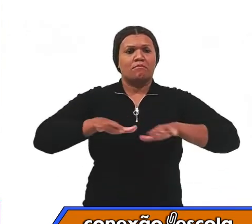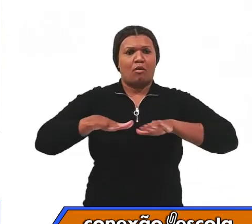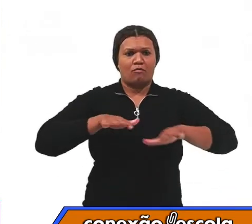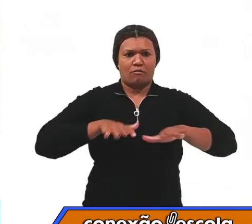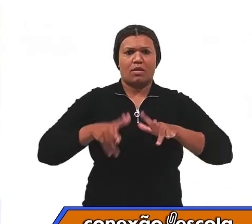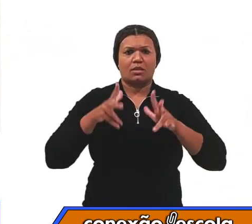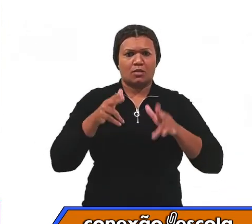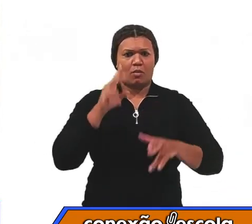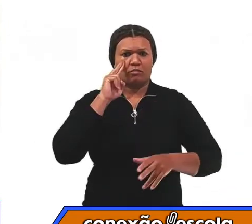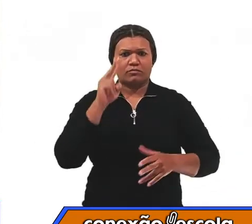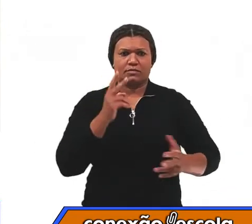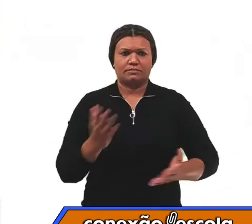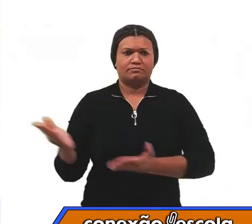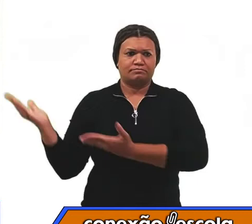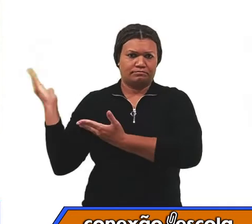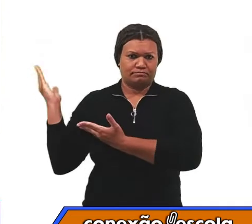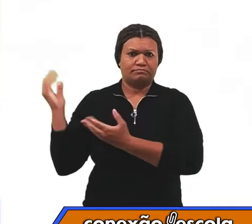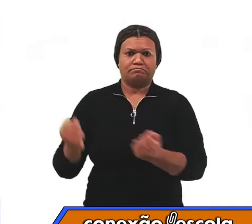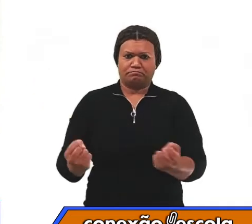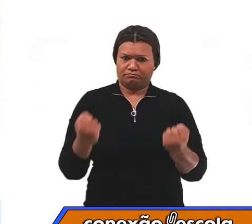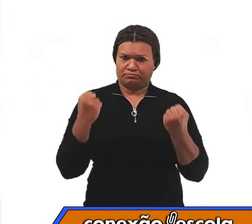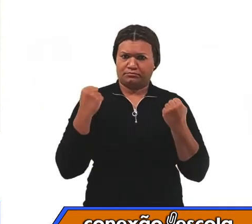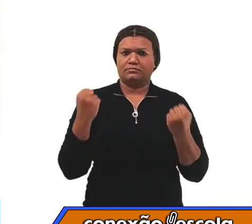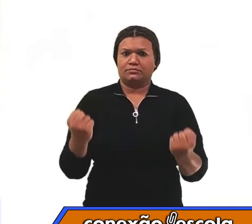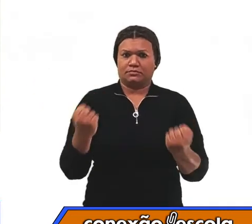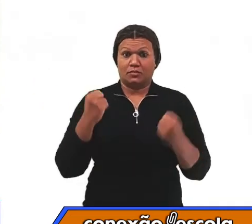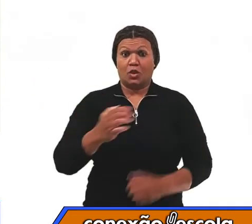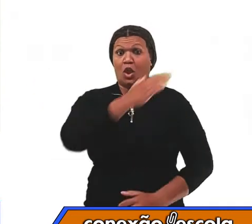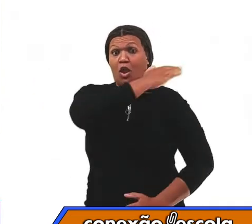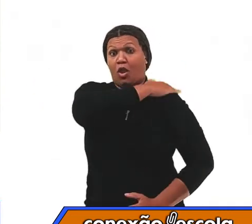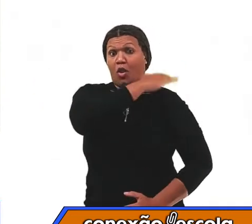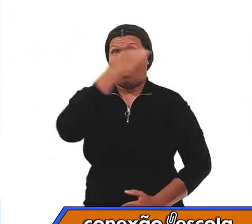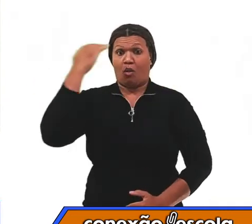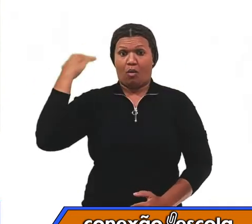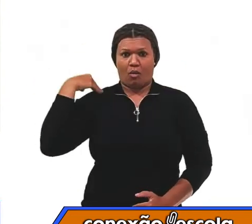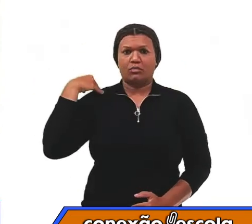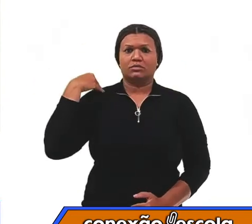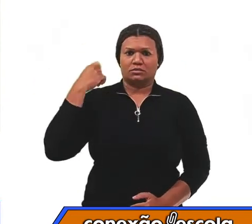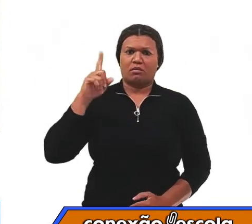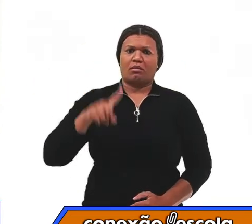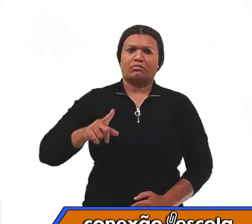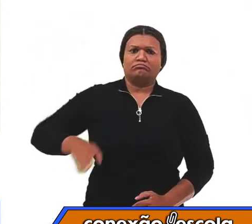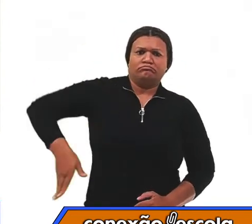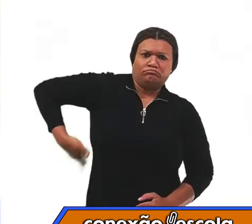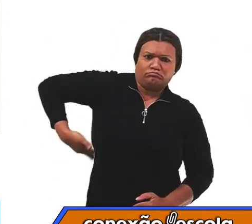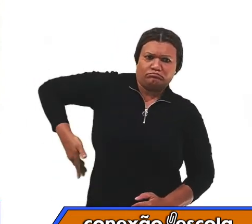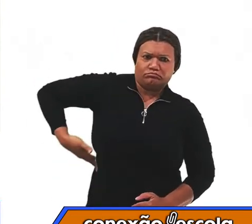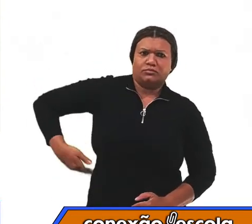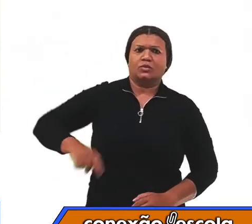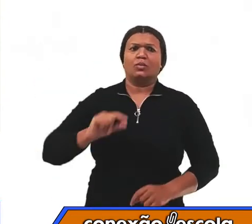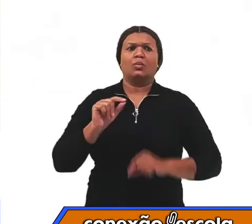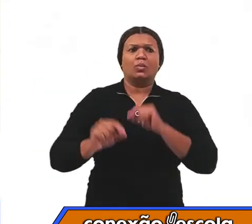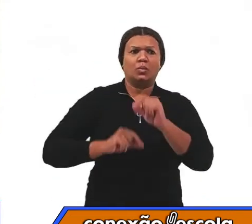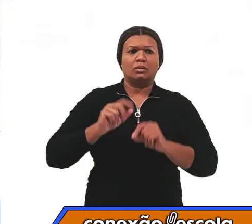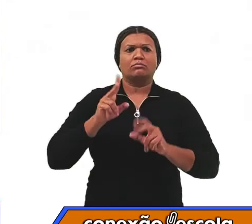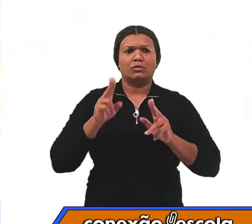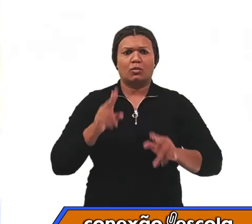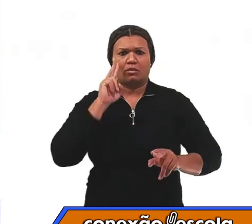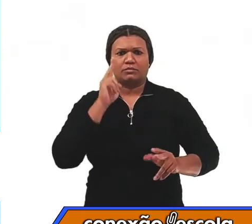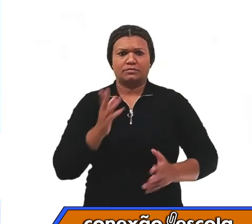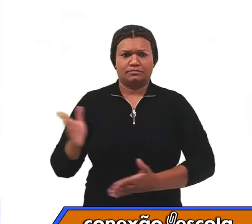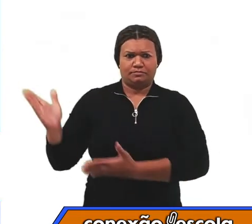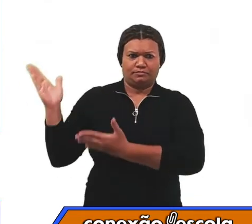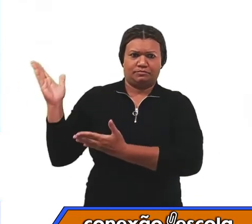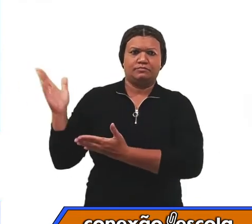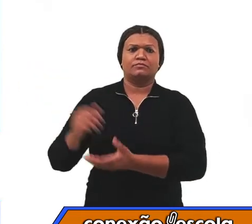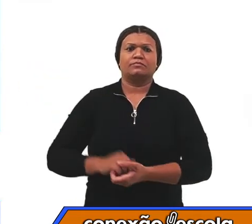Já os músculos das costas fazem os movimentos da coluna, que são a extensão, rotação e as flexões